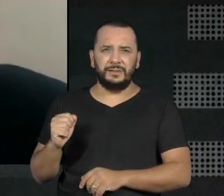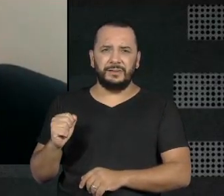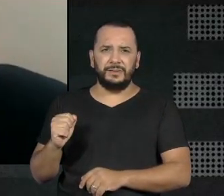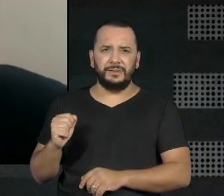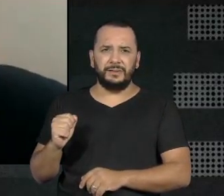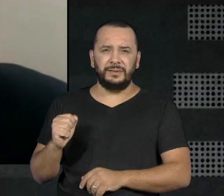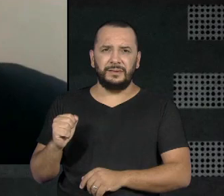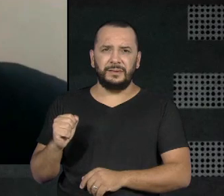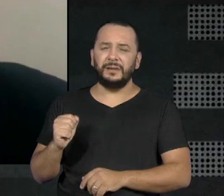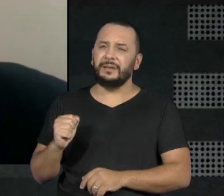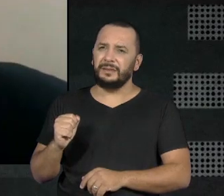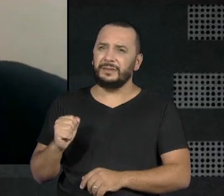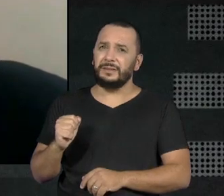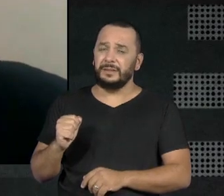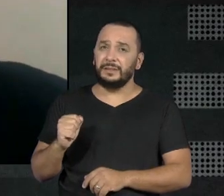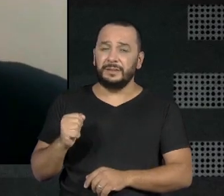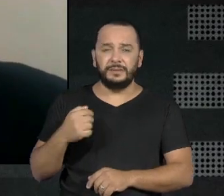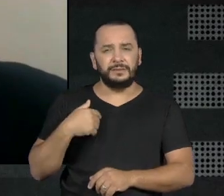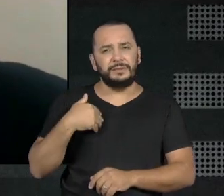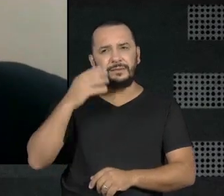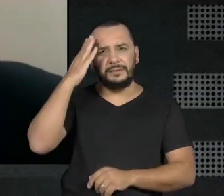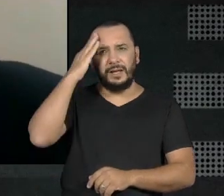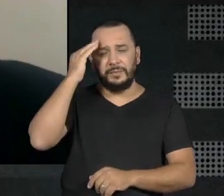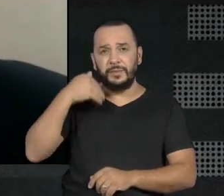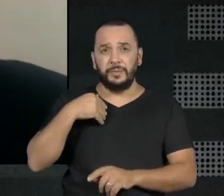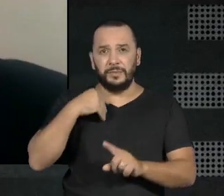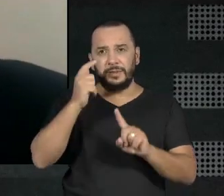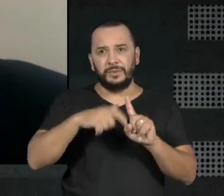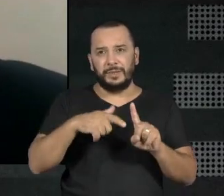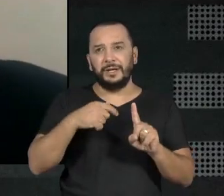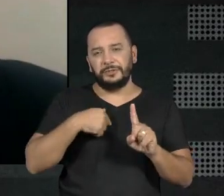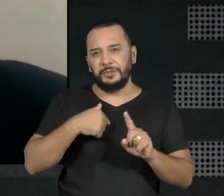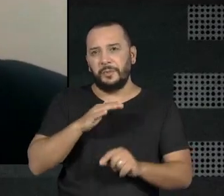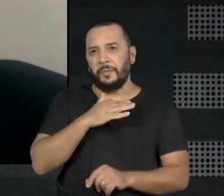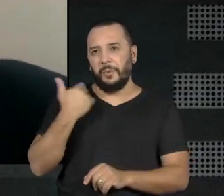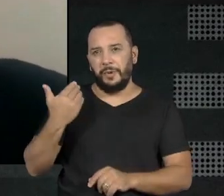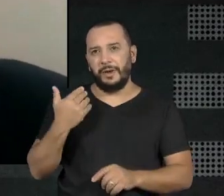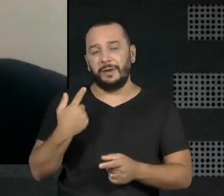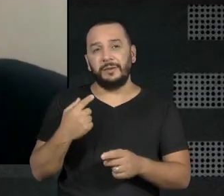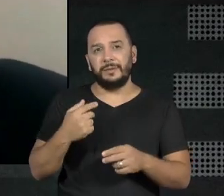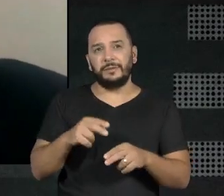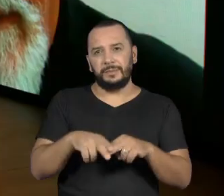ele morrendo, assassinado na festa.